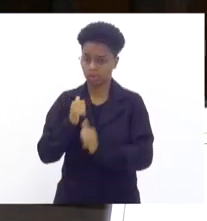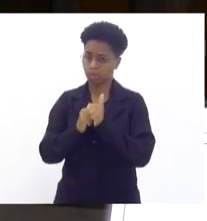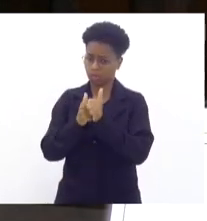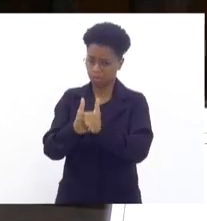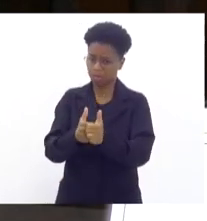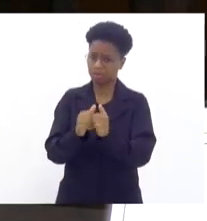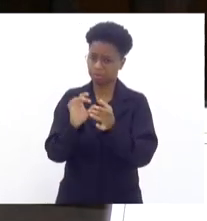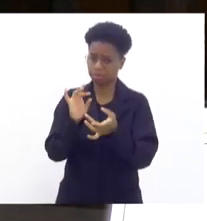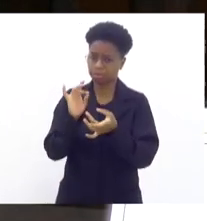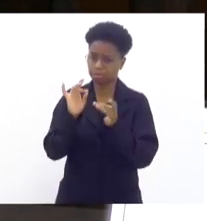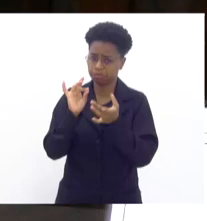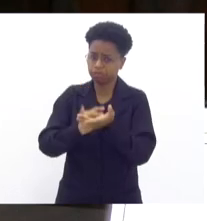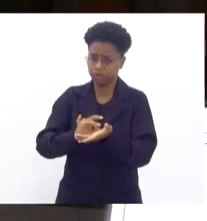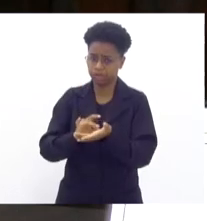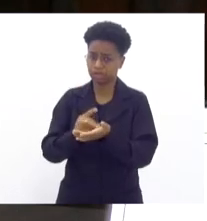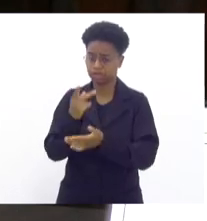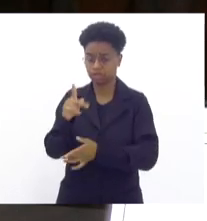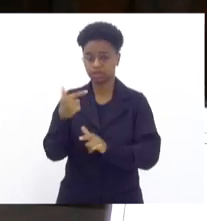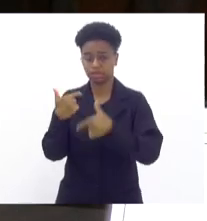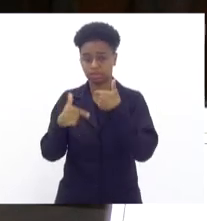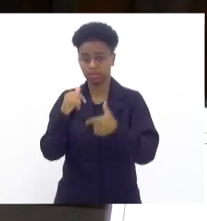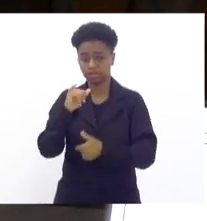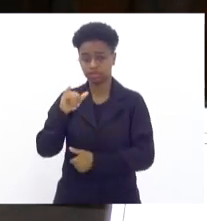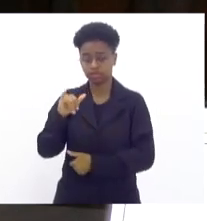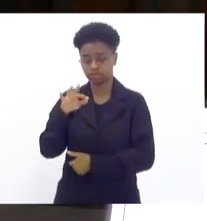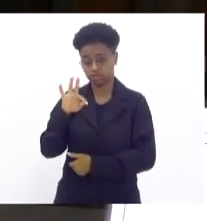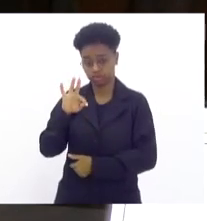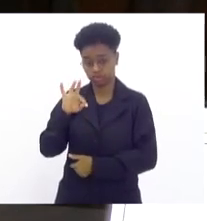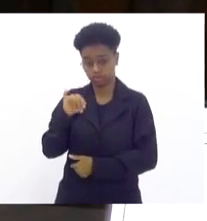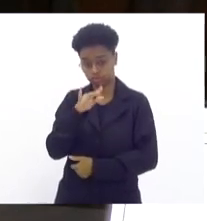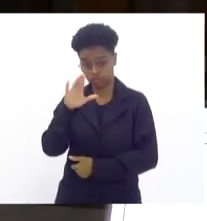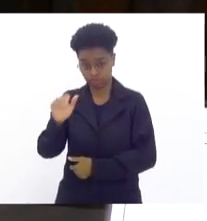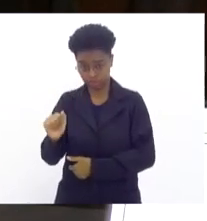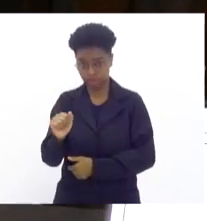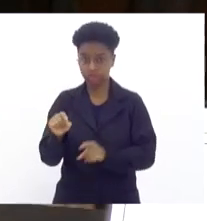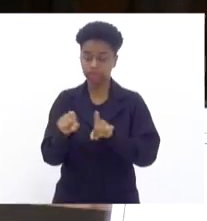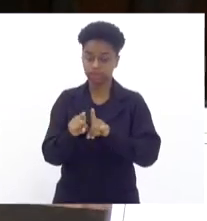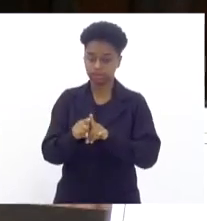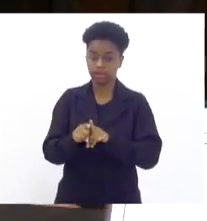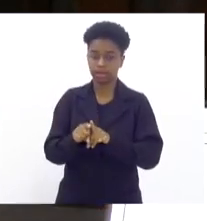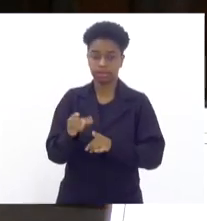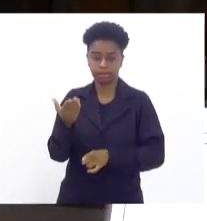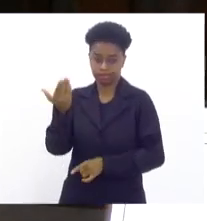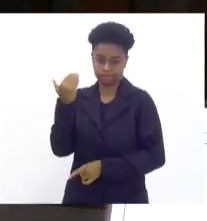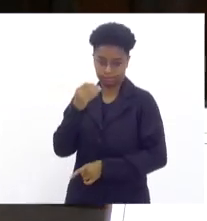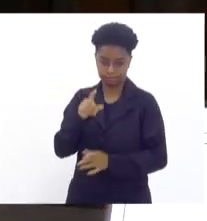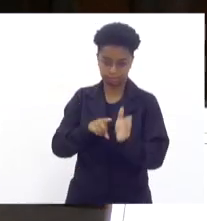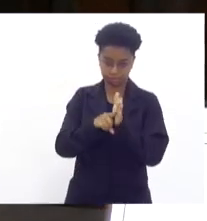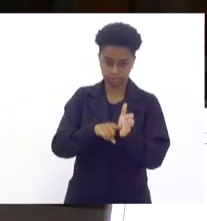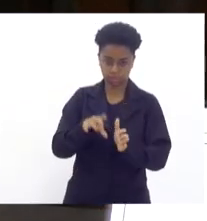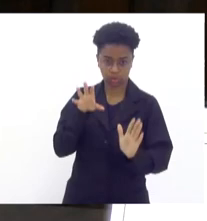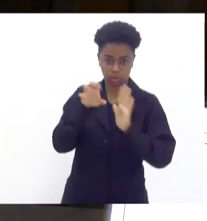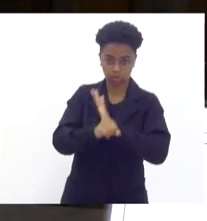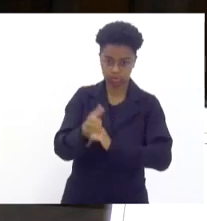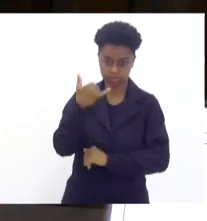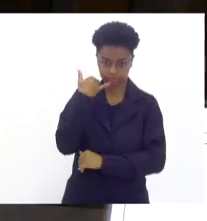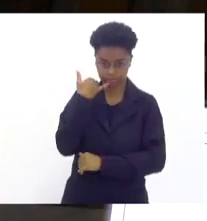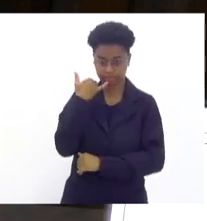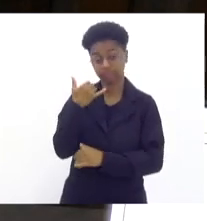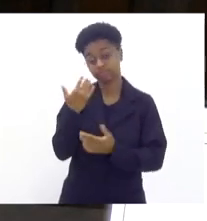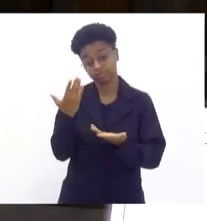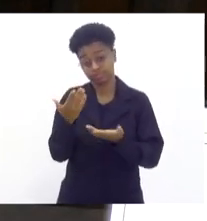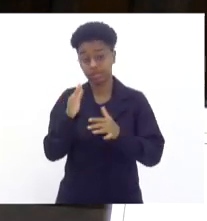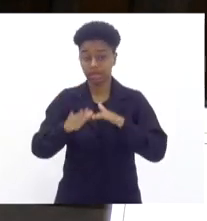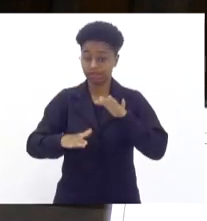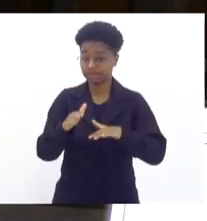fato, o seu trabalho na Tijuca, por exemplo, ele como delegado investigava roubo de celular, coisa que muitas vezes a polícia